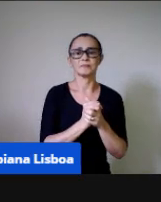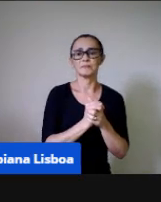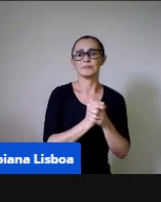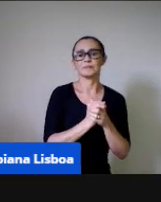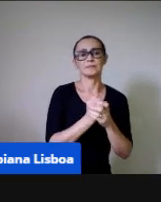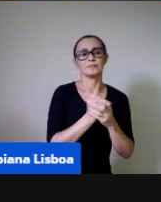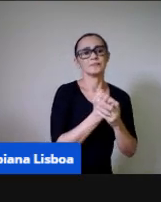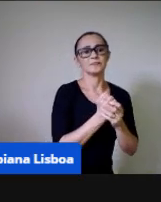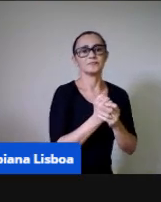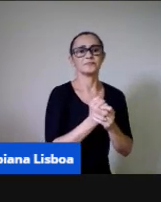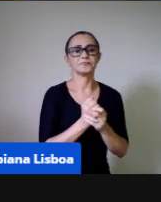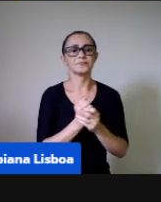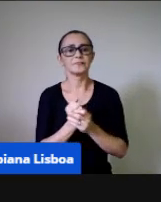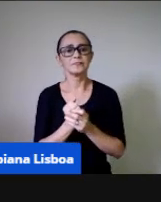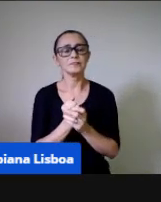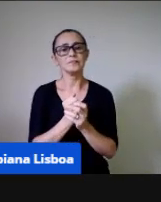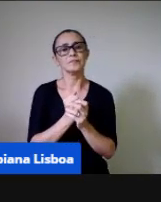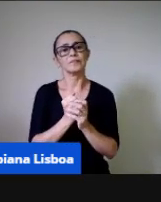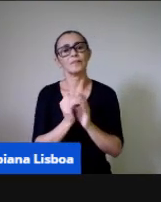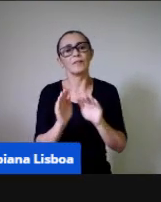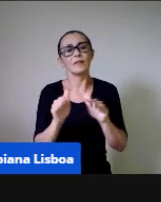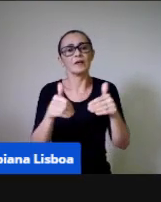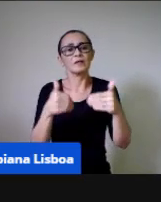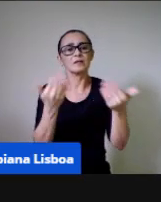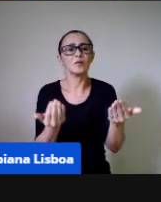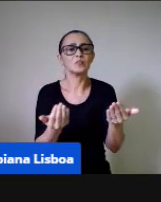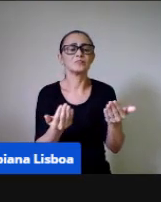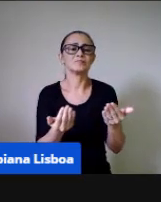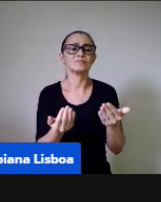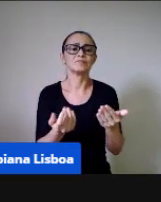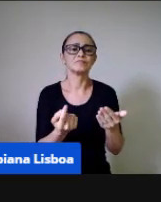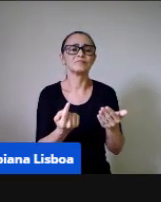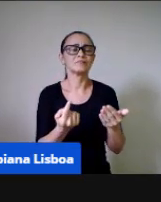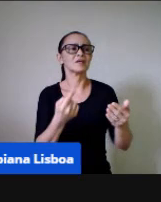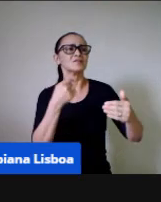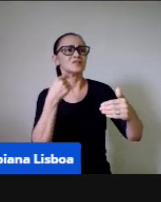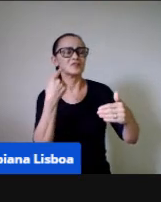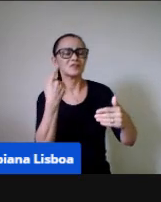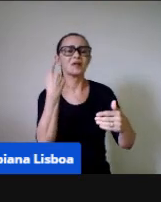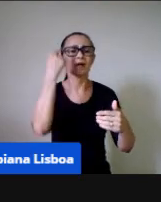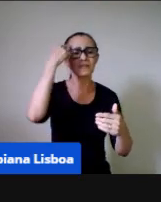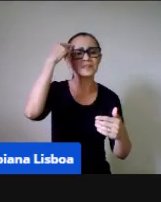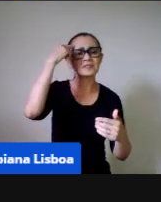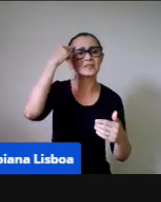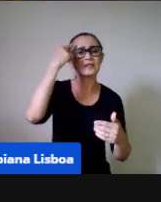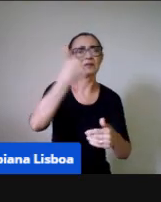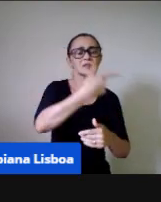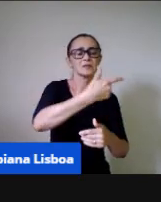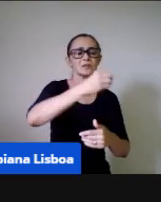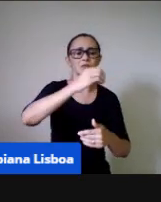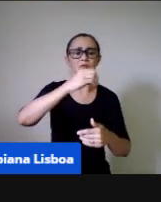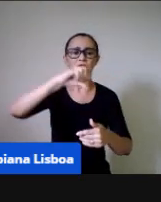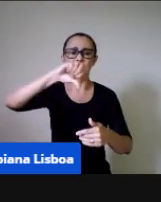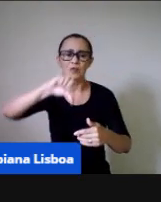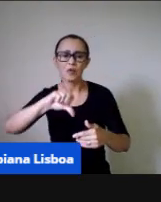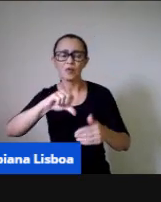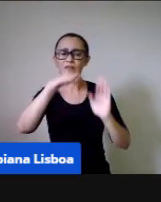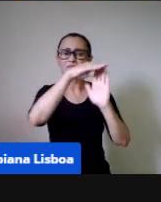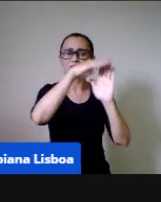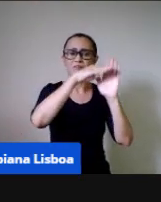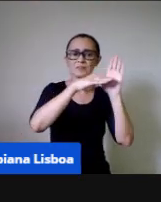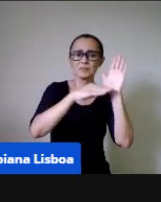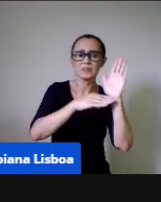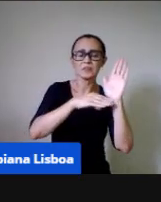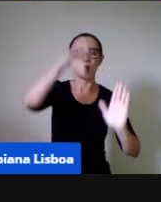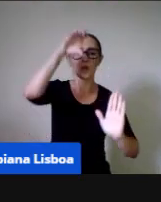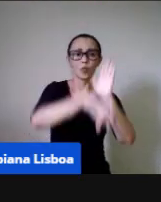Bom, então, gente, desde lá das diretrizes curriculares, né, de 2009, a gente já tem uma